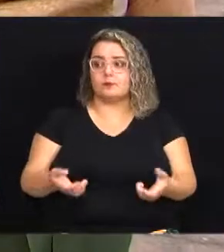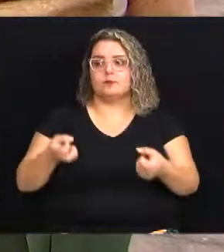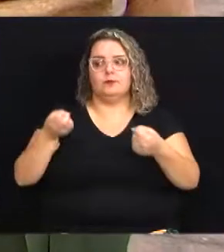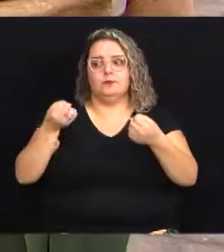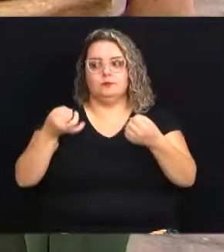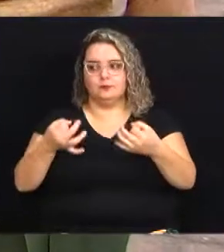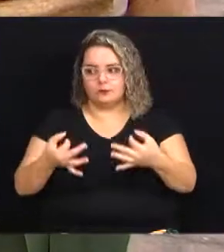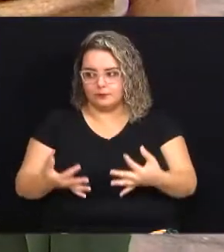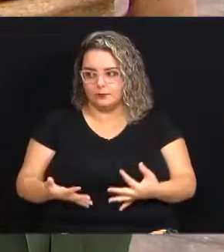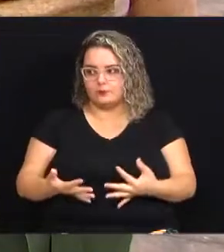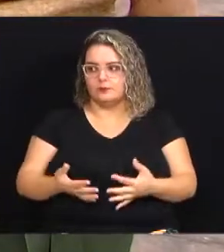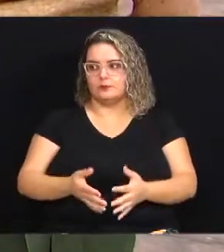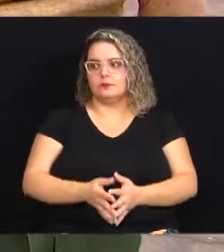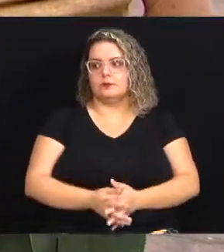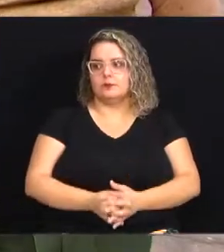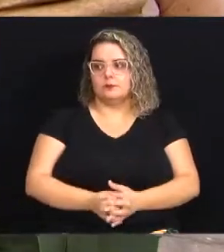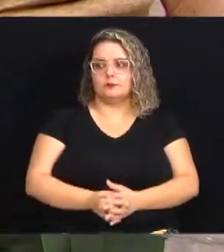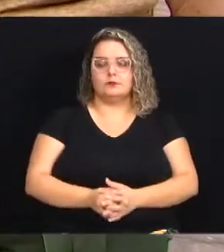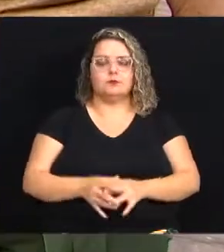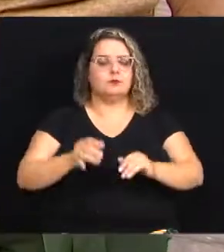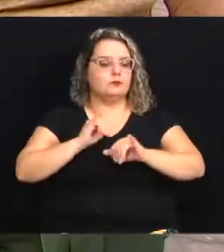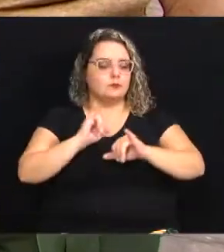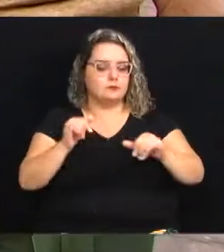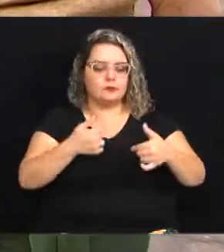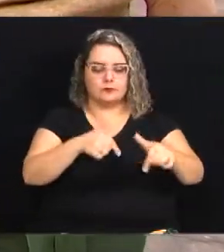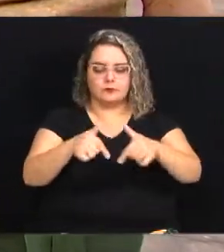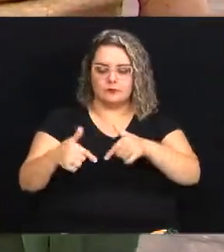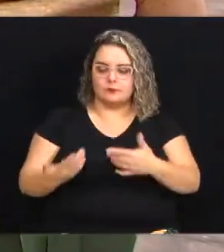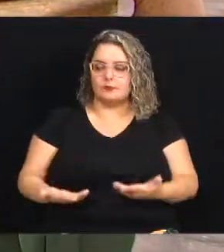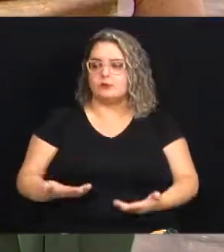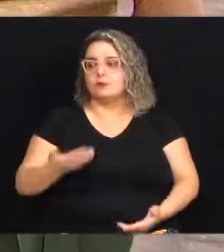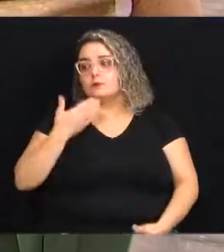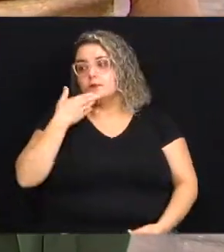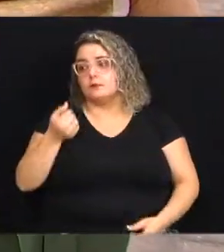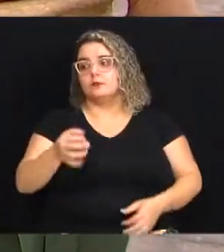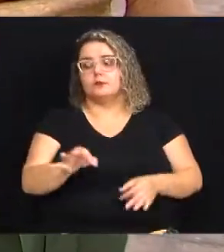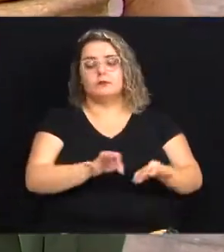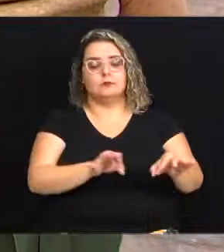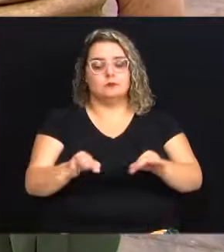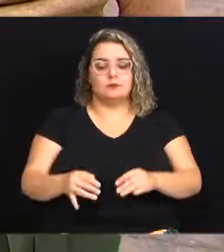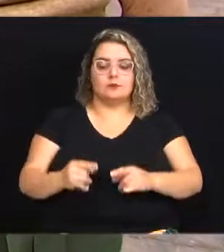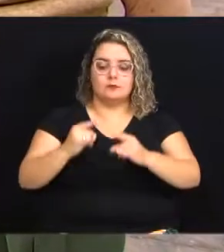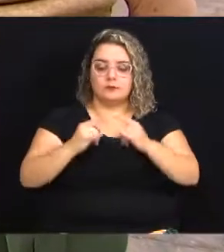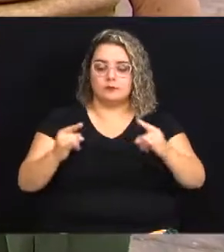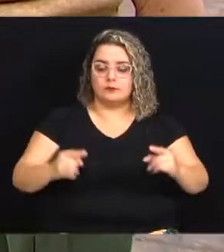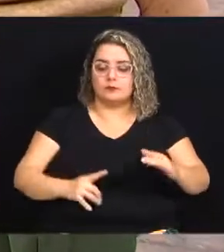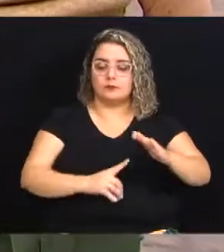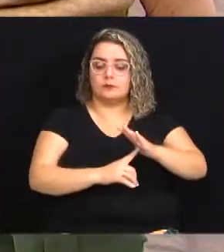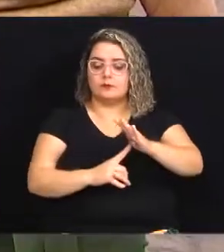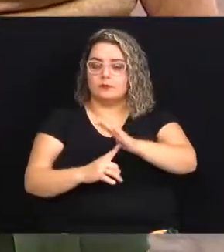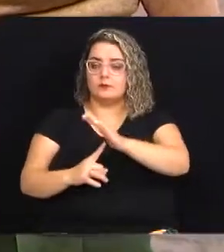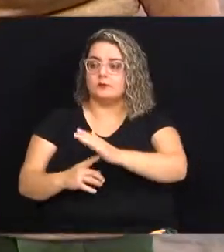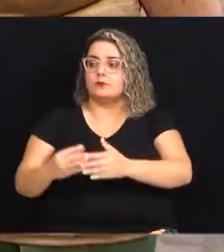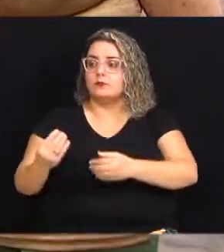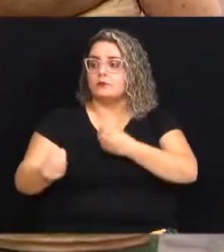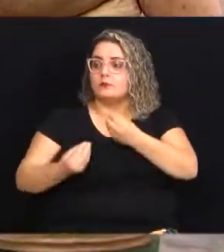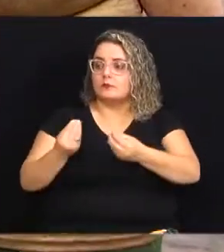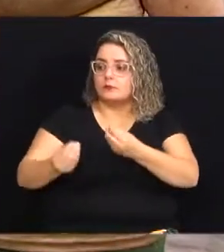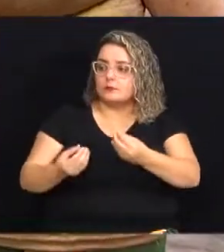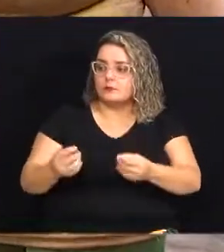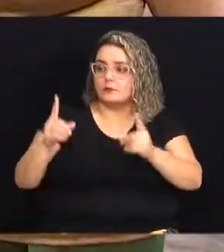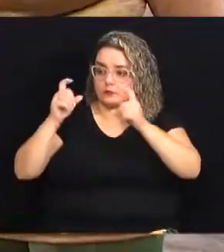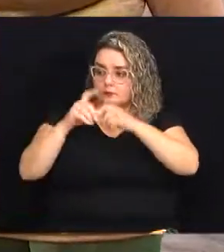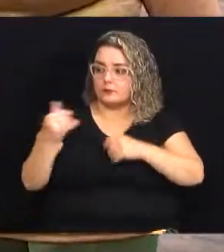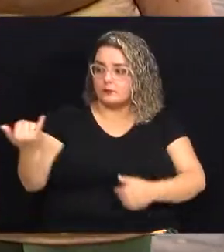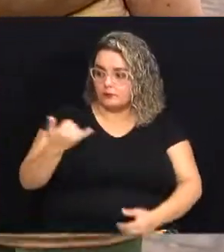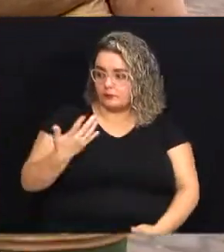orientação de divulgação do trabalho como melhor se organizar aqui na feira qual que é esse desafio seu? conta pra